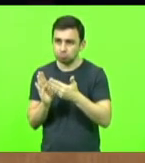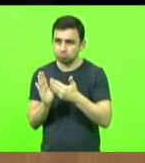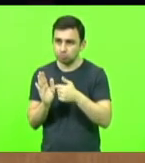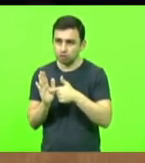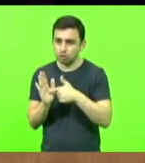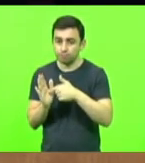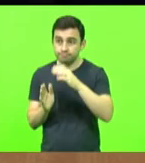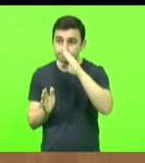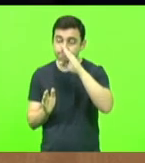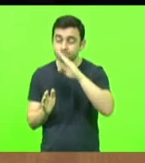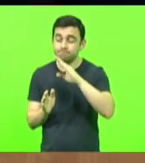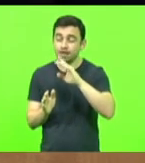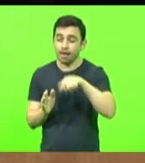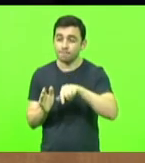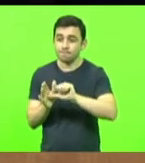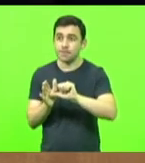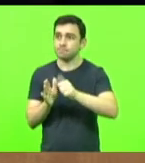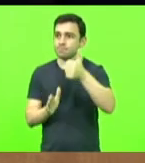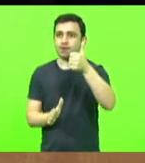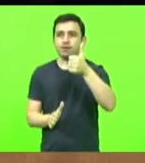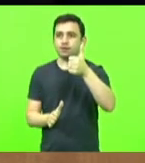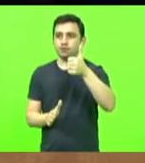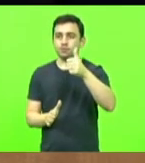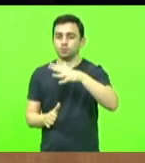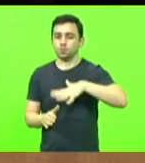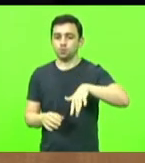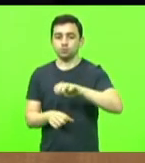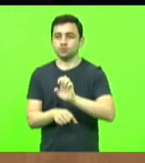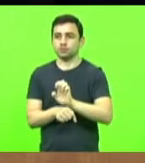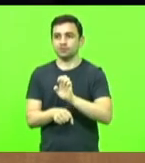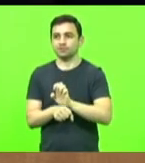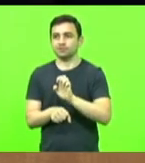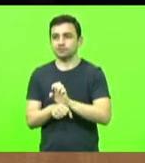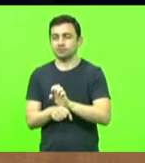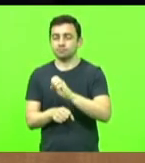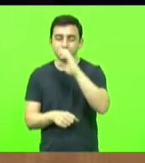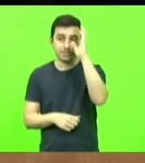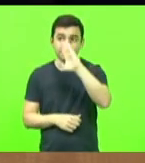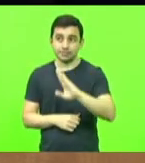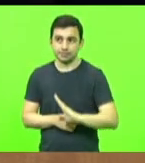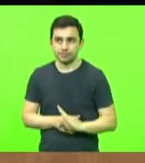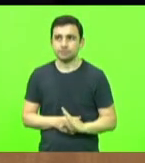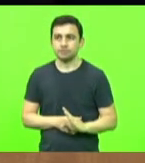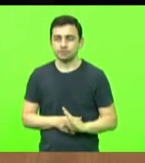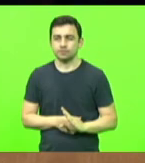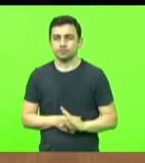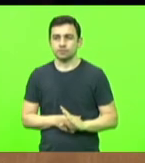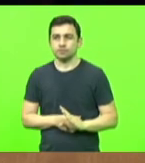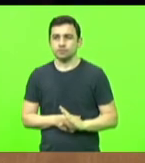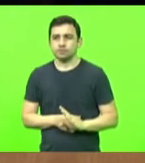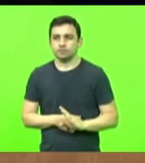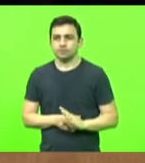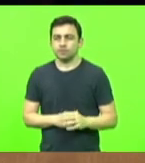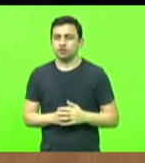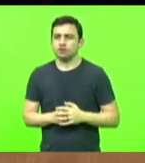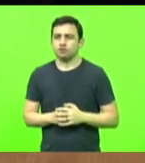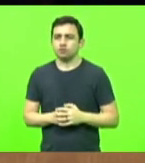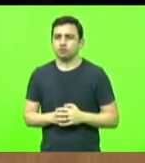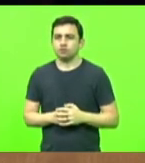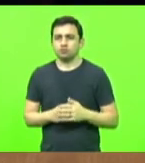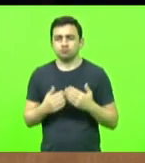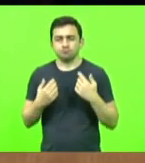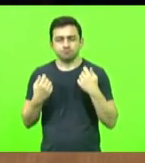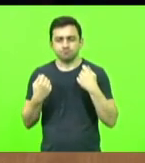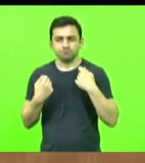Foi o primeiro de âmbito estadual produzido no Brasil. Não precisamos e não